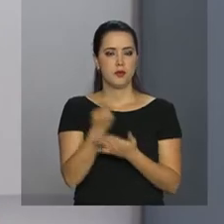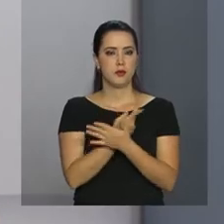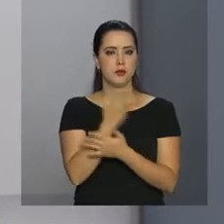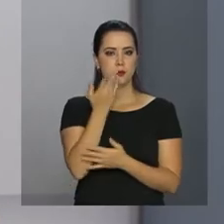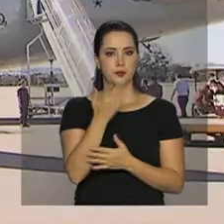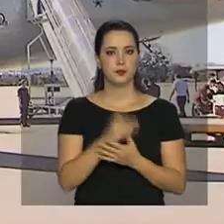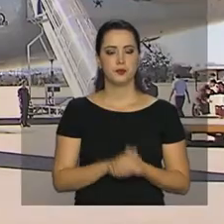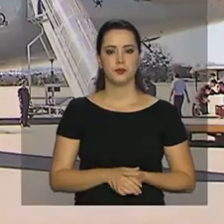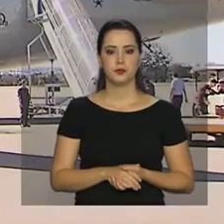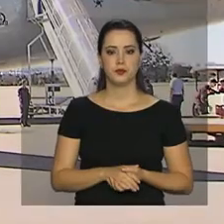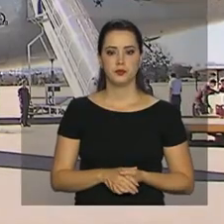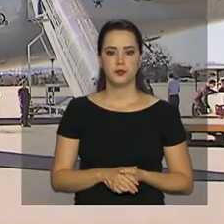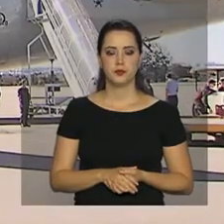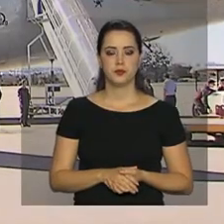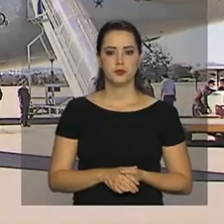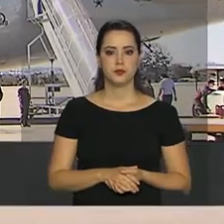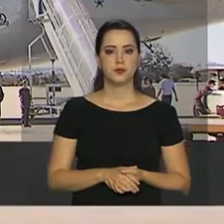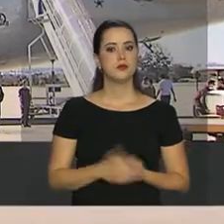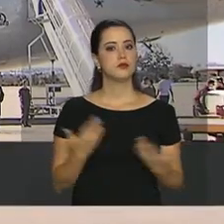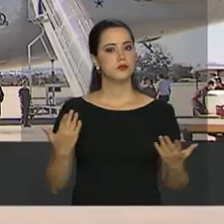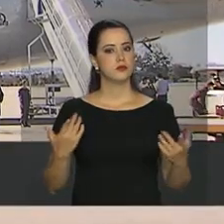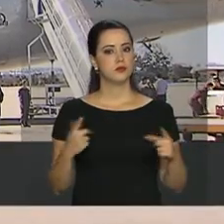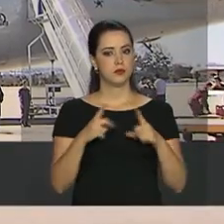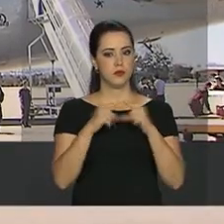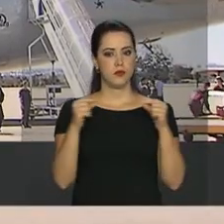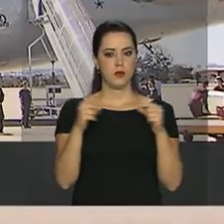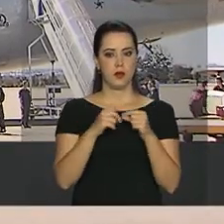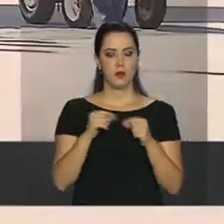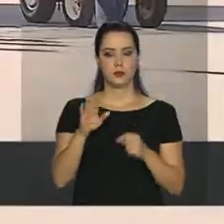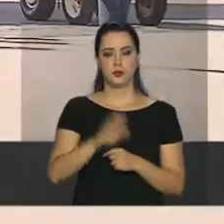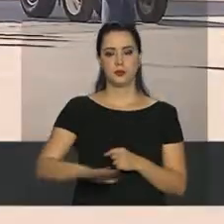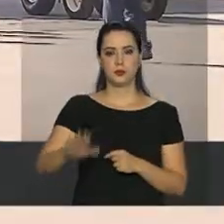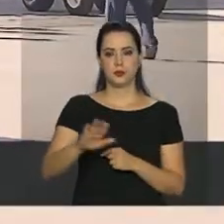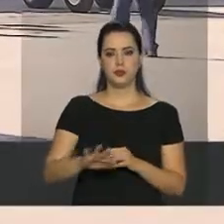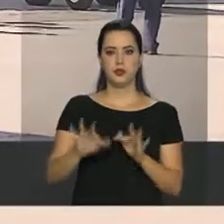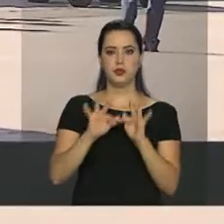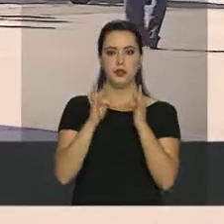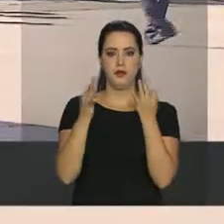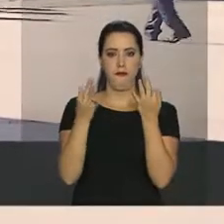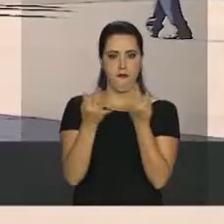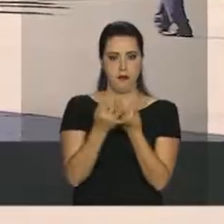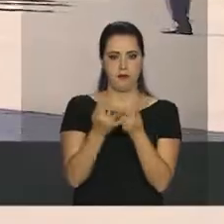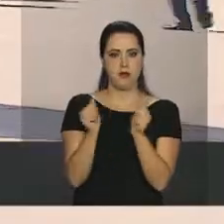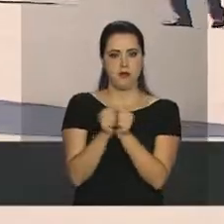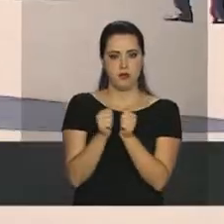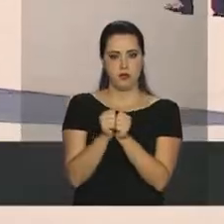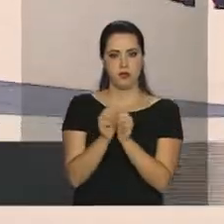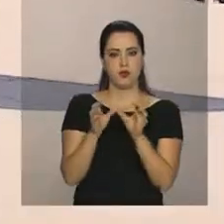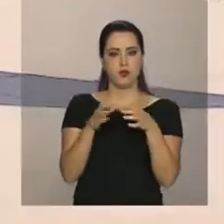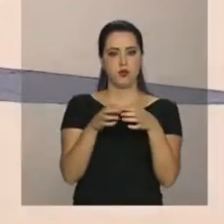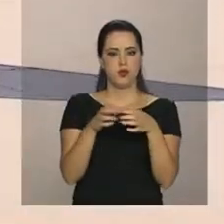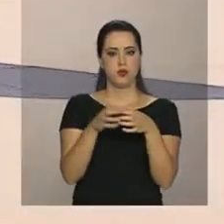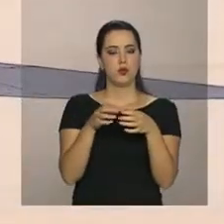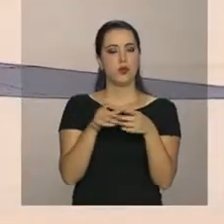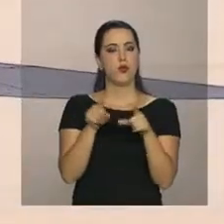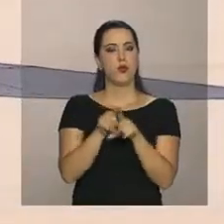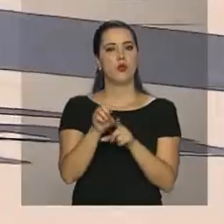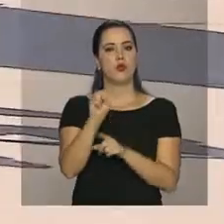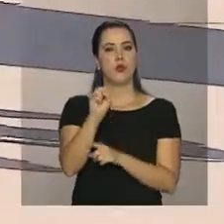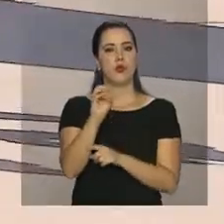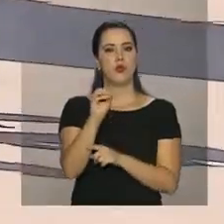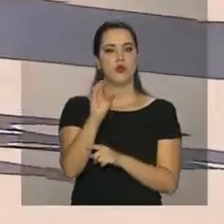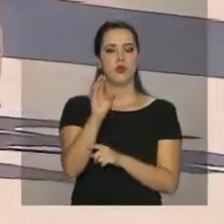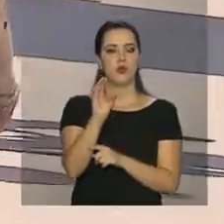Em Brasília, as famílias com crianças foram acolhidas pela organização Aldeias Infantis SOS.